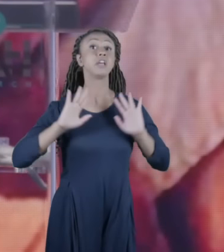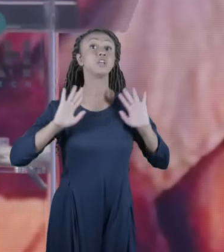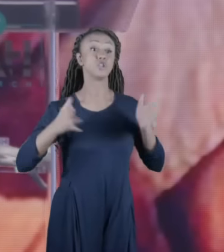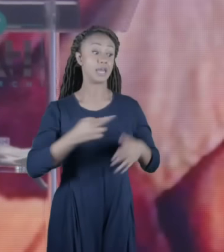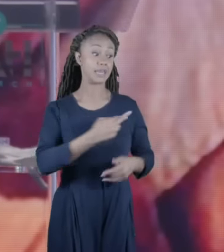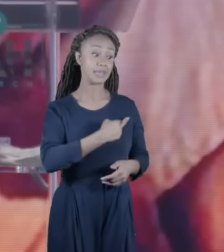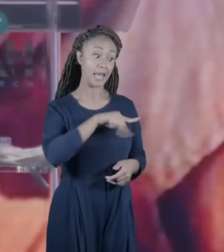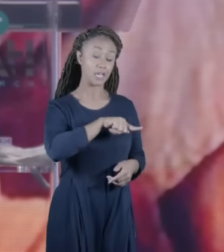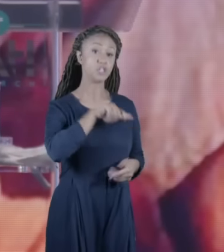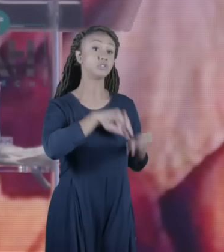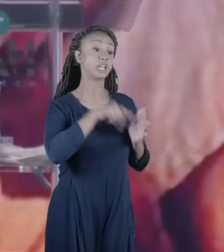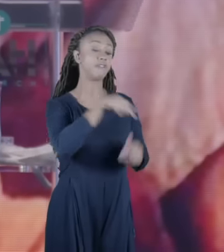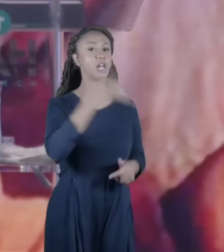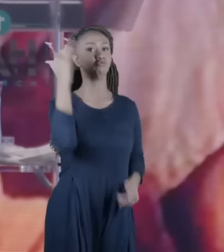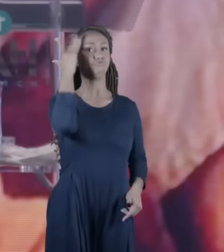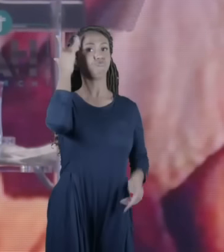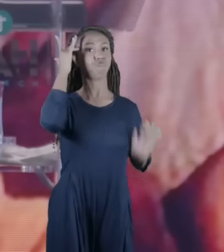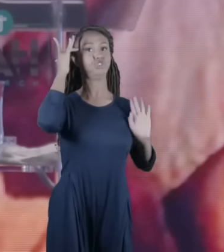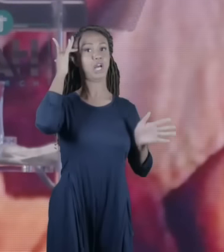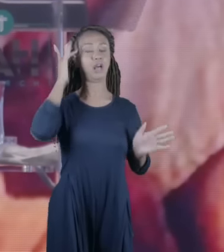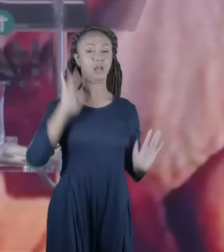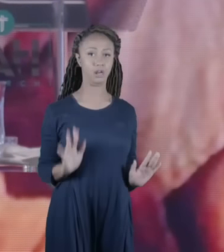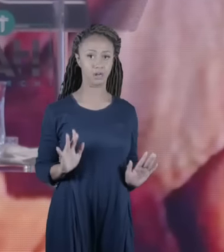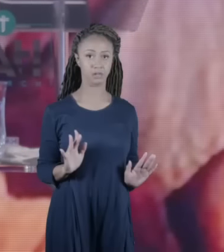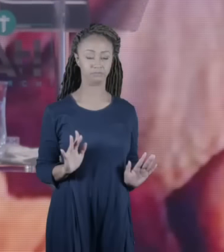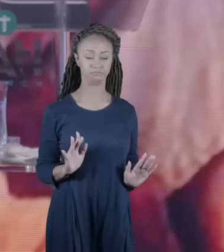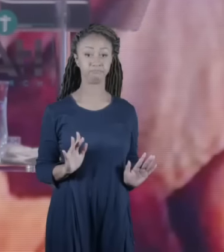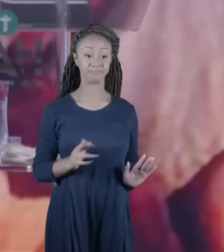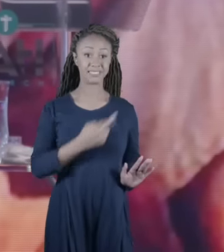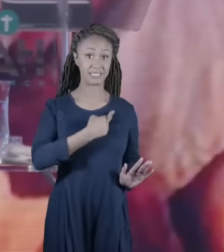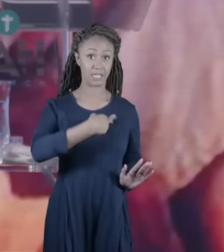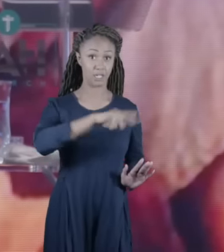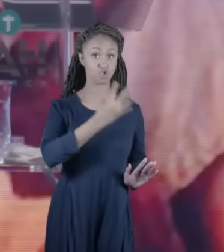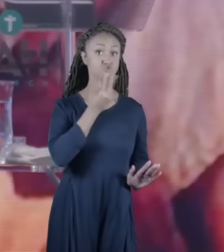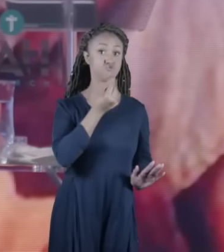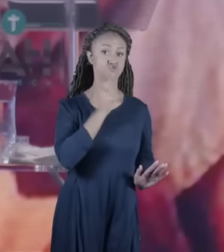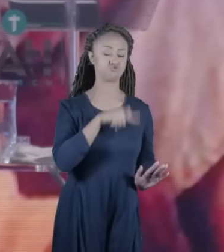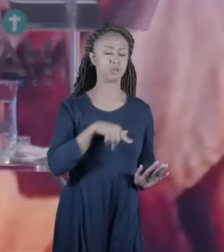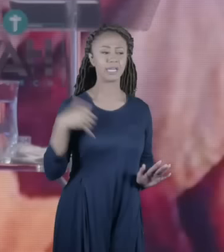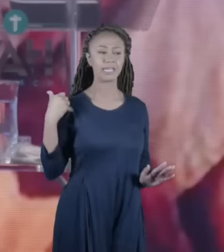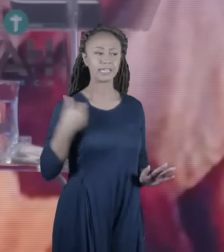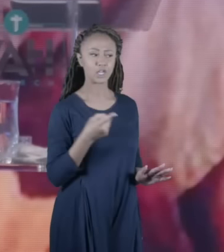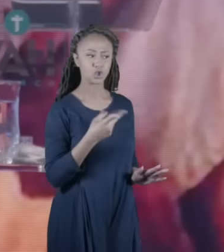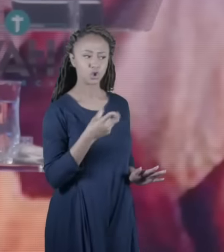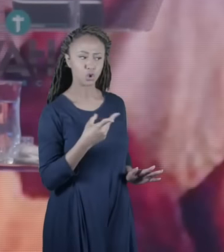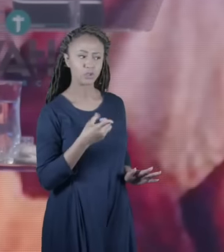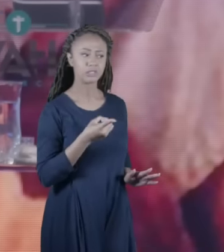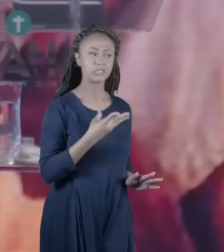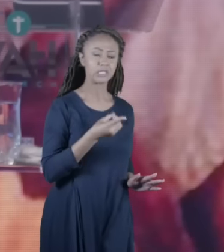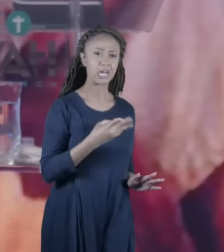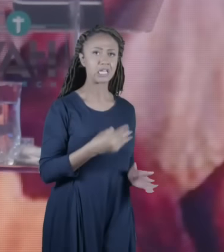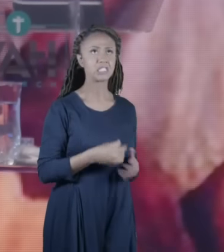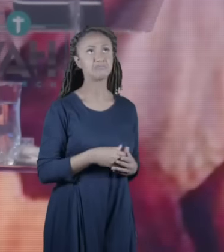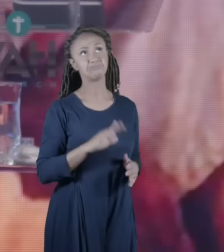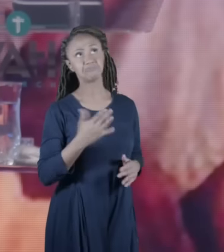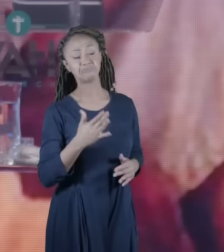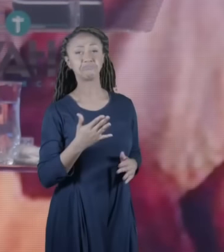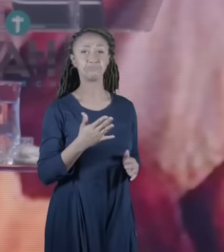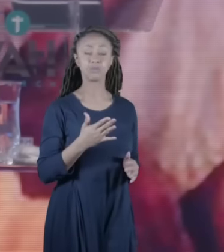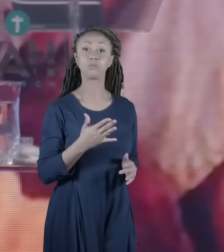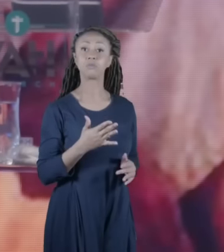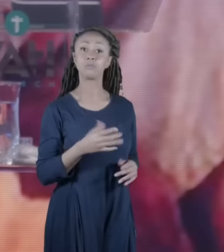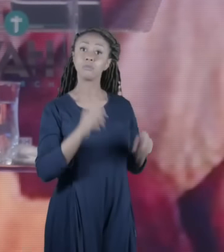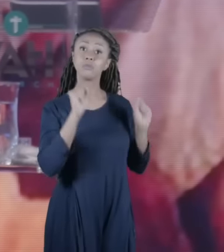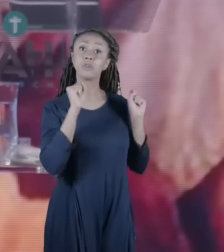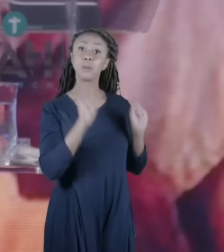da religião o menino agora hoje em dia com 13 anos naquela idade pode ser que seja com 12 o menino